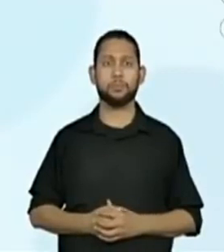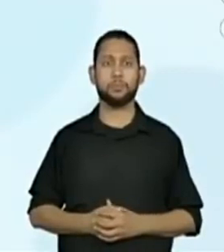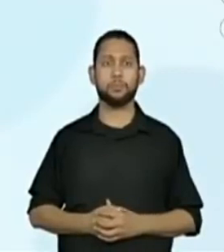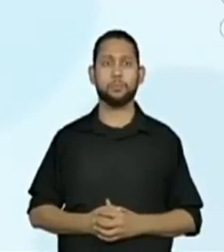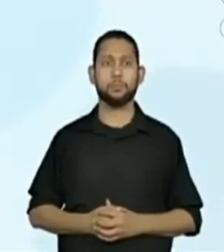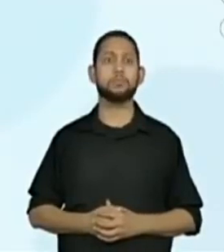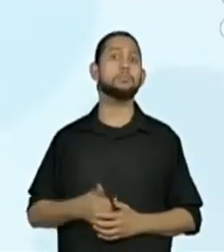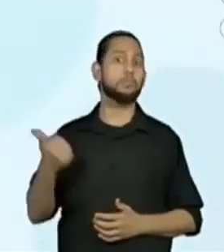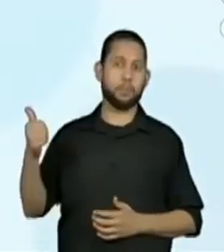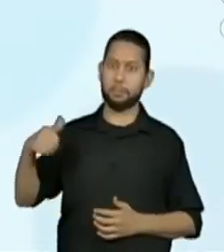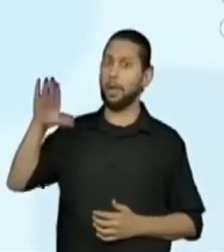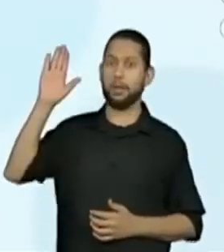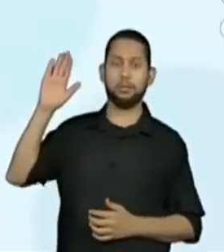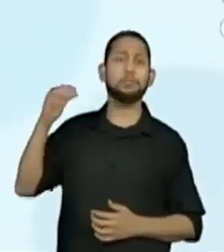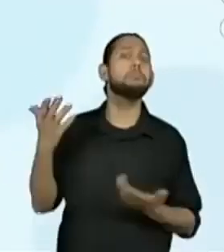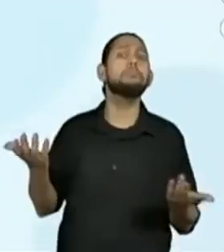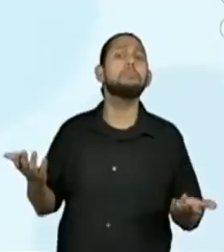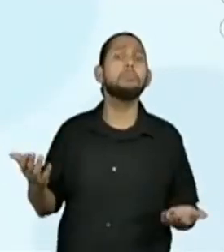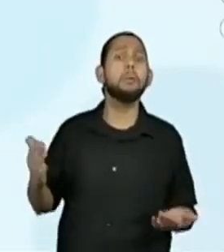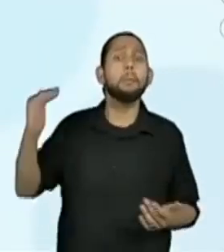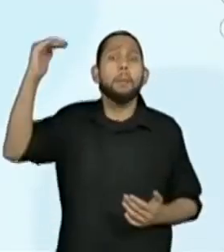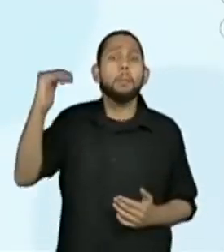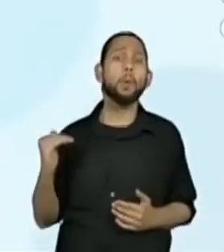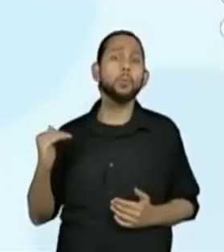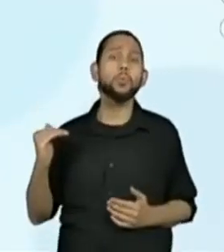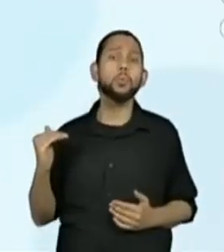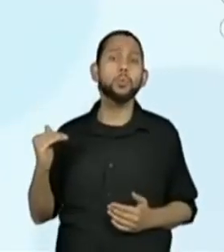Esse é a pessoa que E o menor?